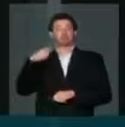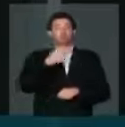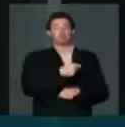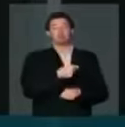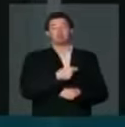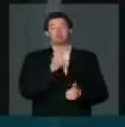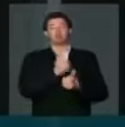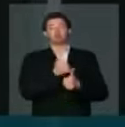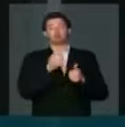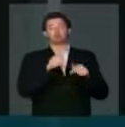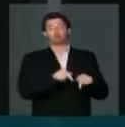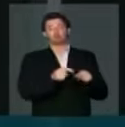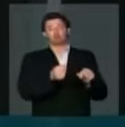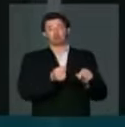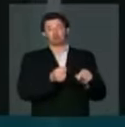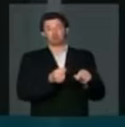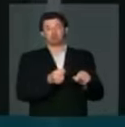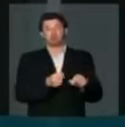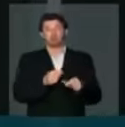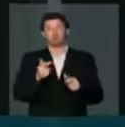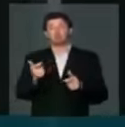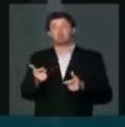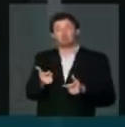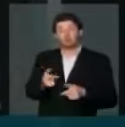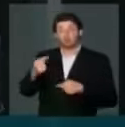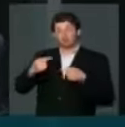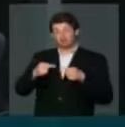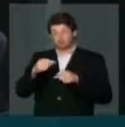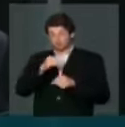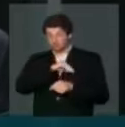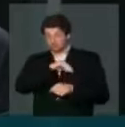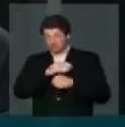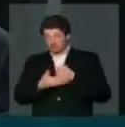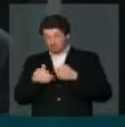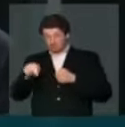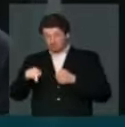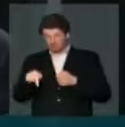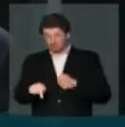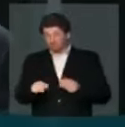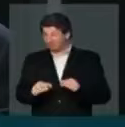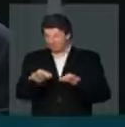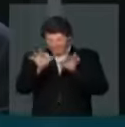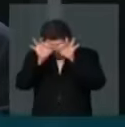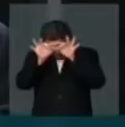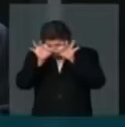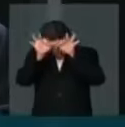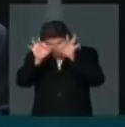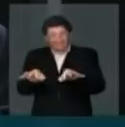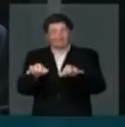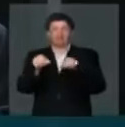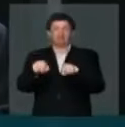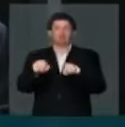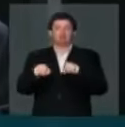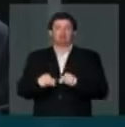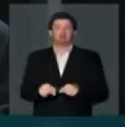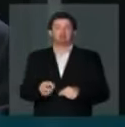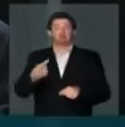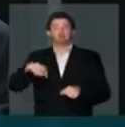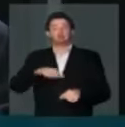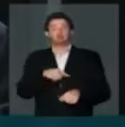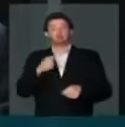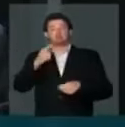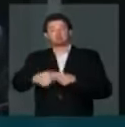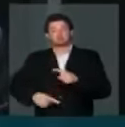E a discussão do salário mínimo que foi feita aqui, presidente, foi exatamente essa. da gente